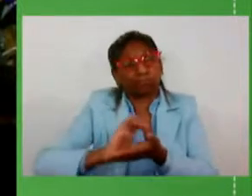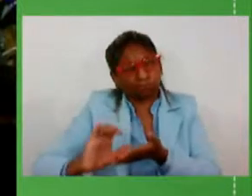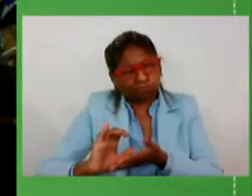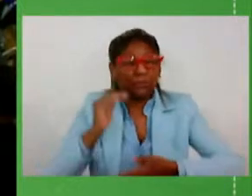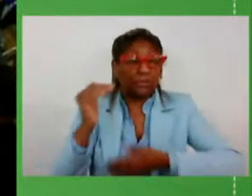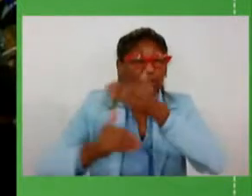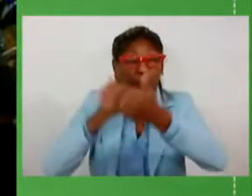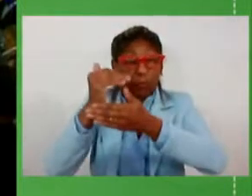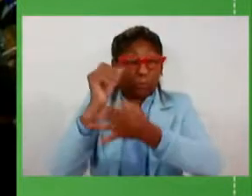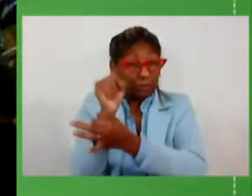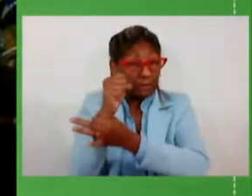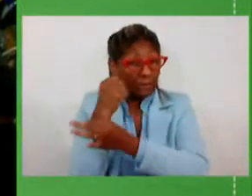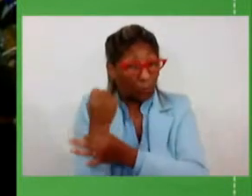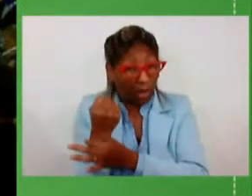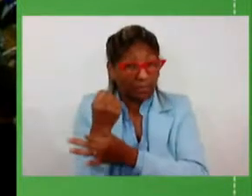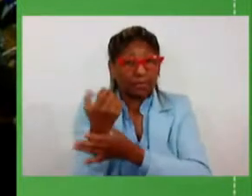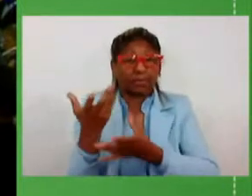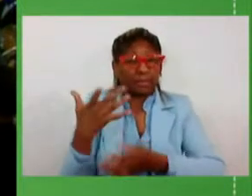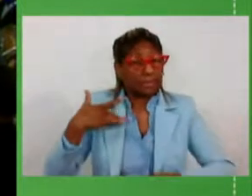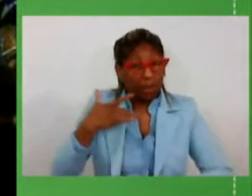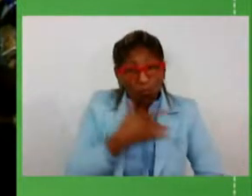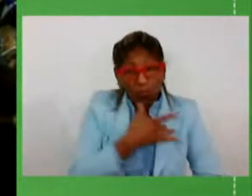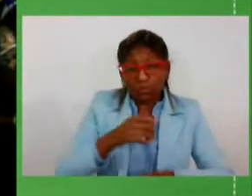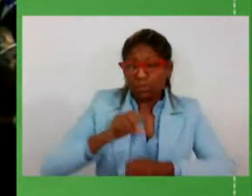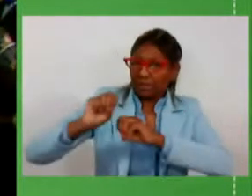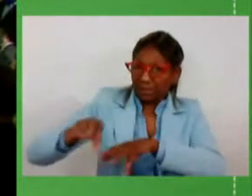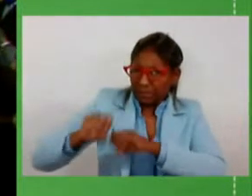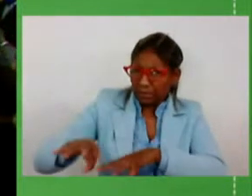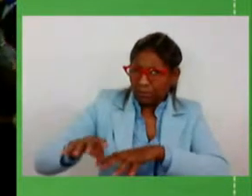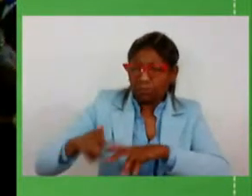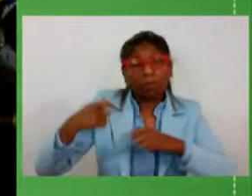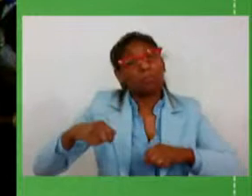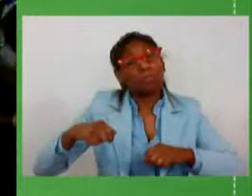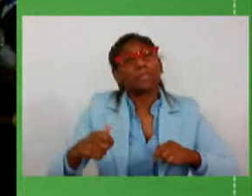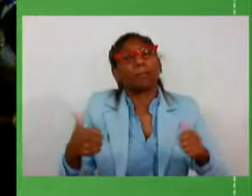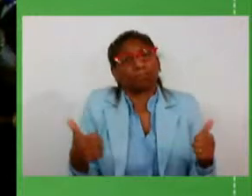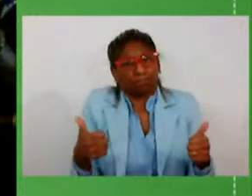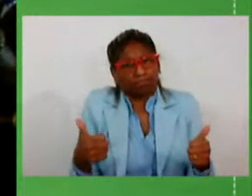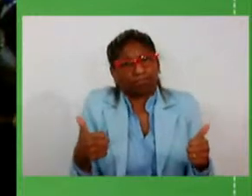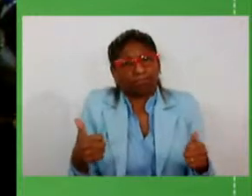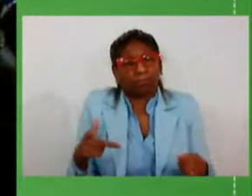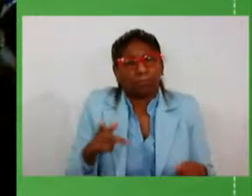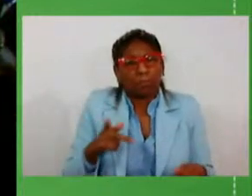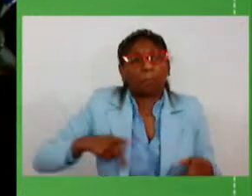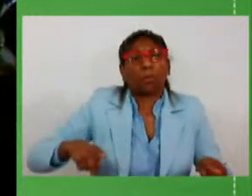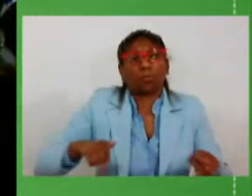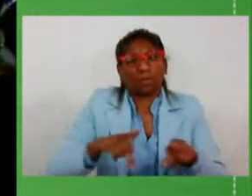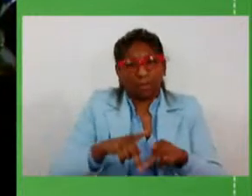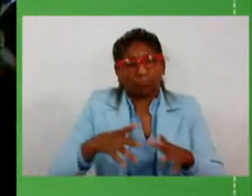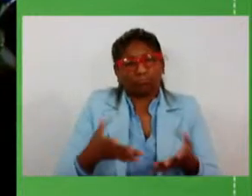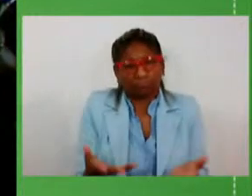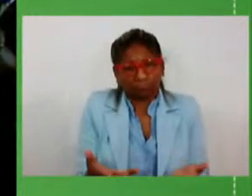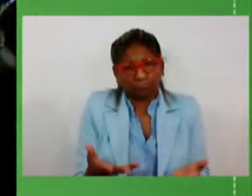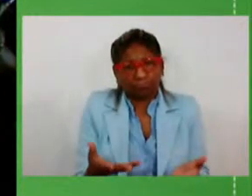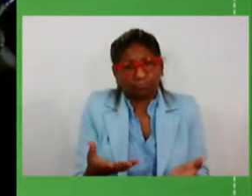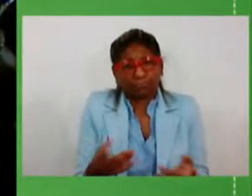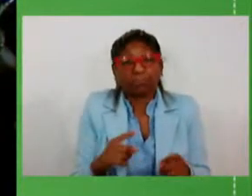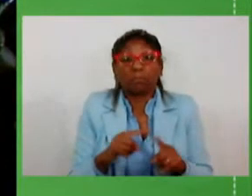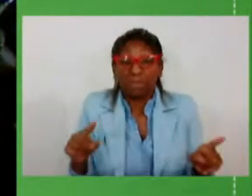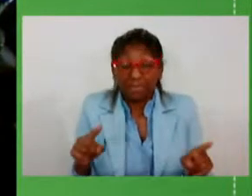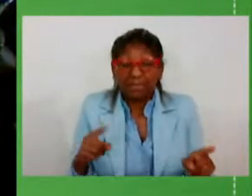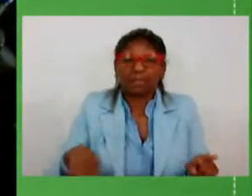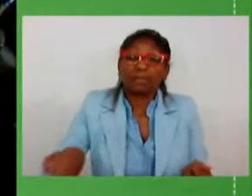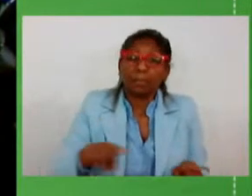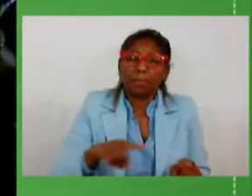segurança conforto saúde educação para a população mas além disso a gente vai falar também dentro desse